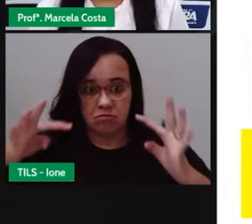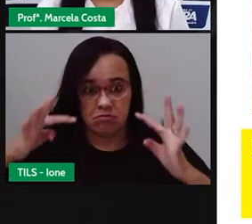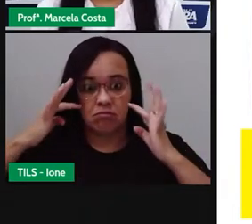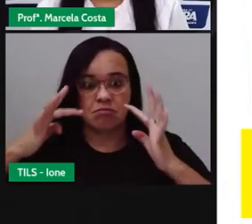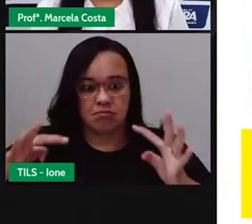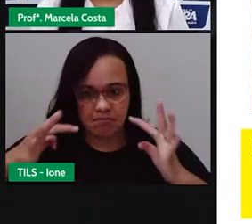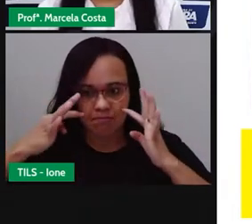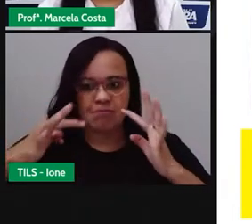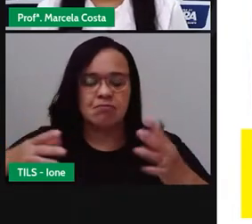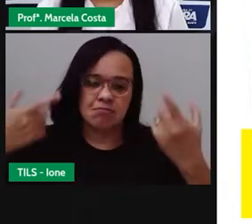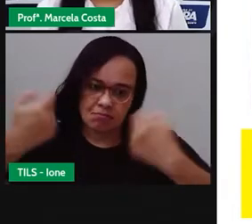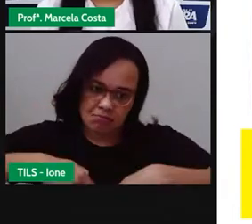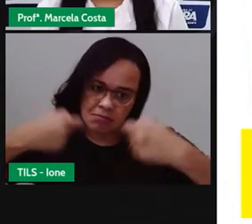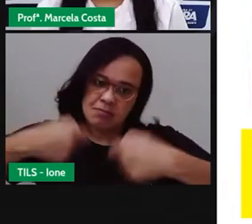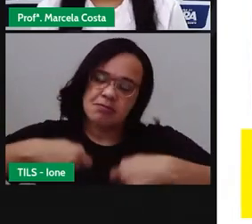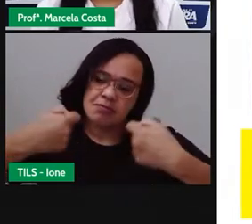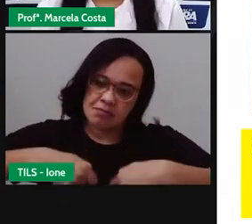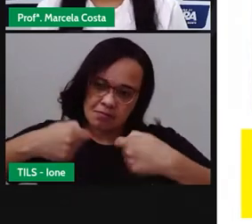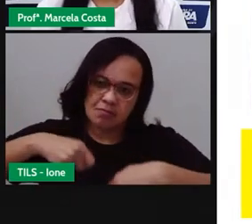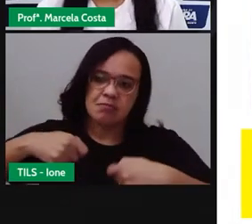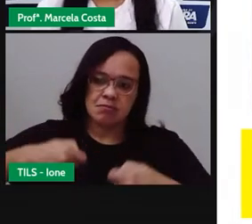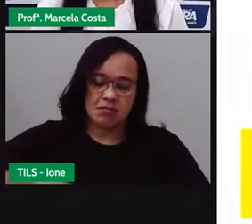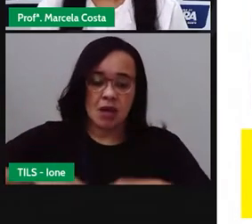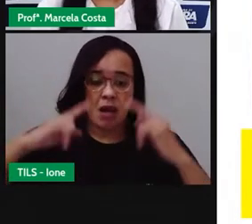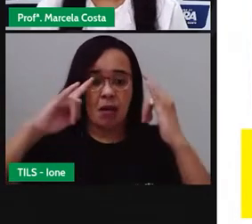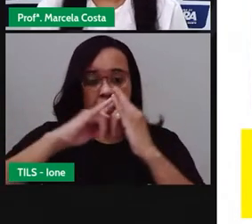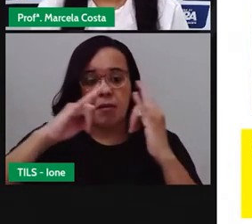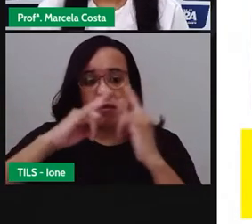ali na, em volta da barraca.